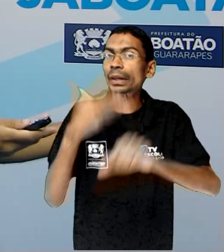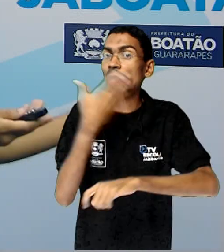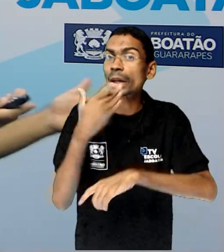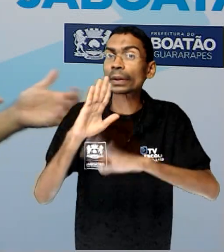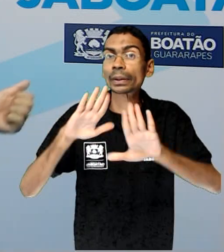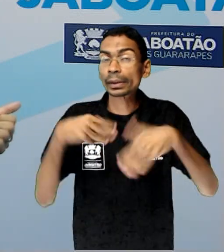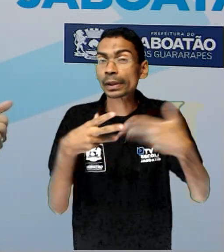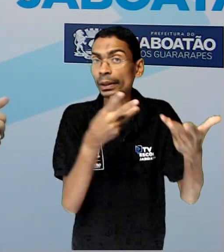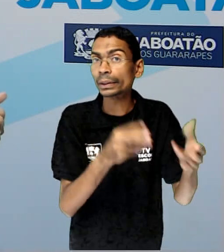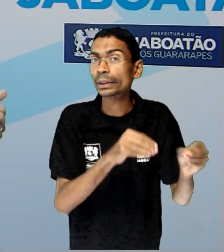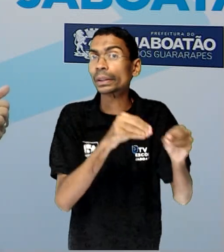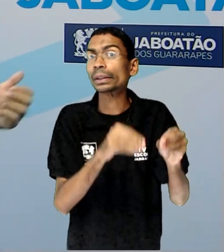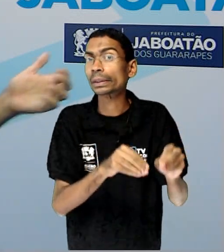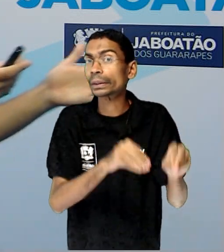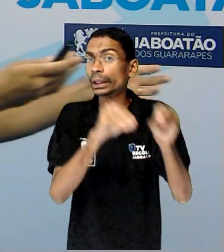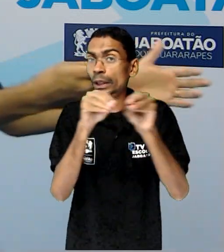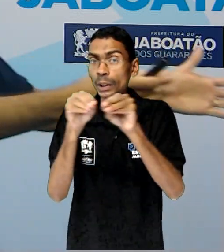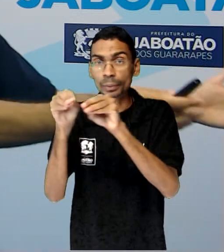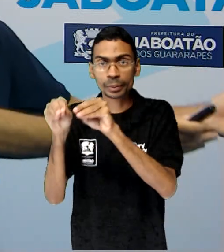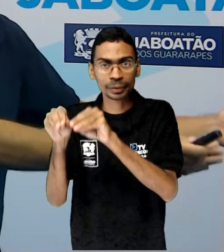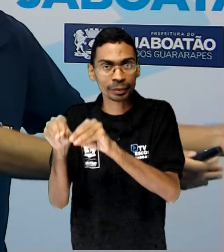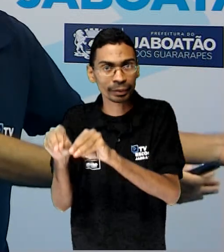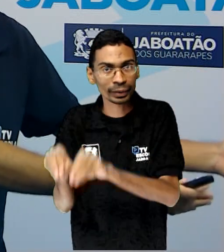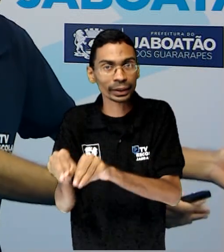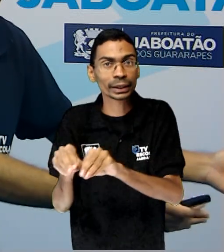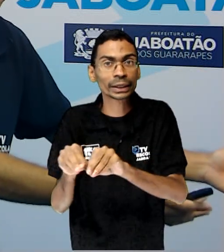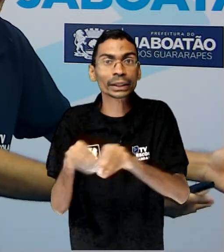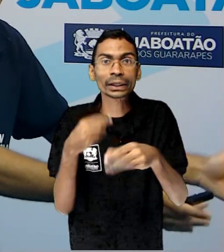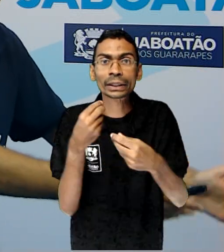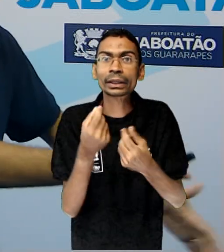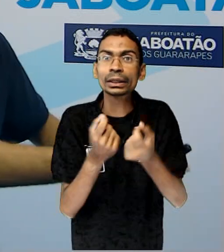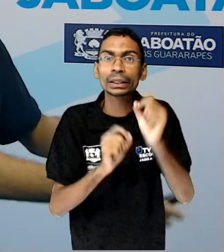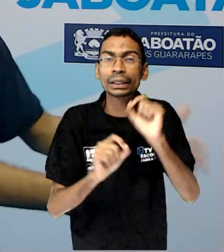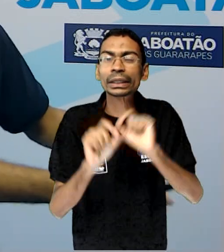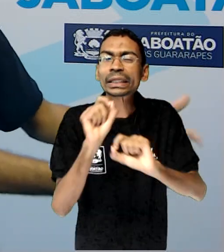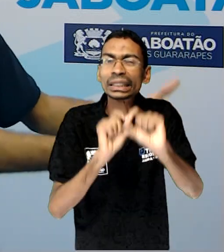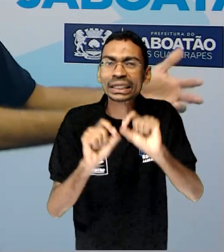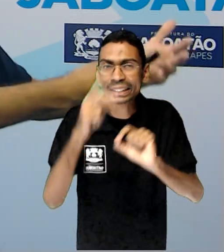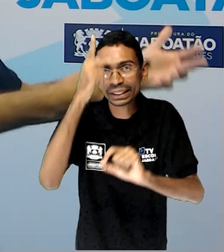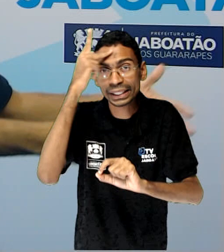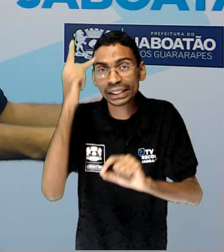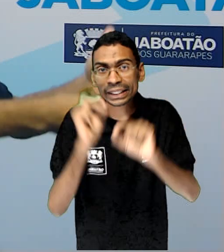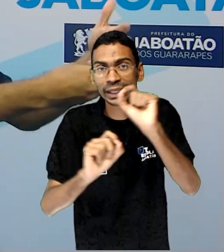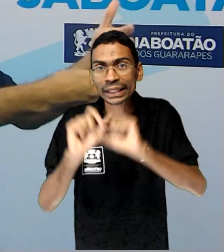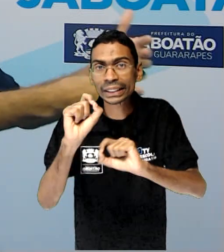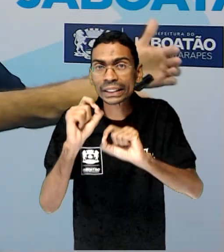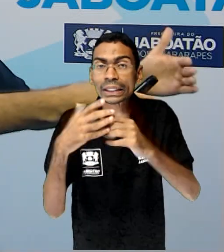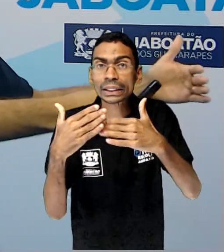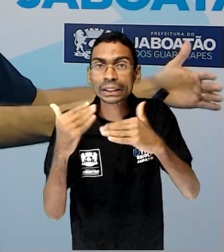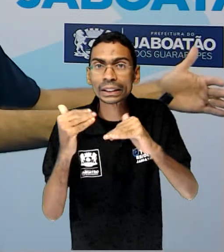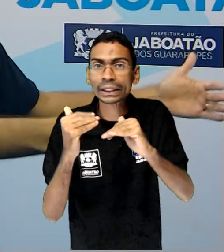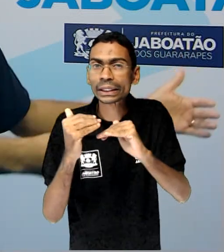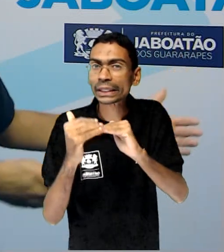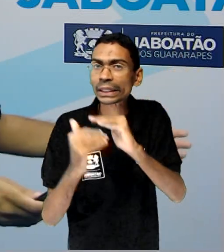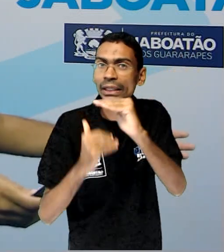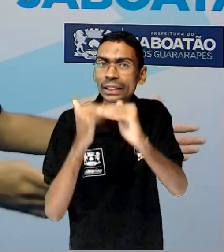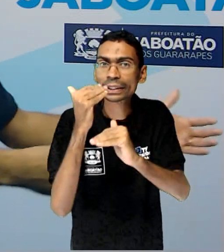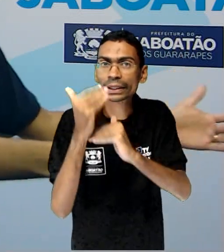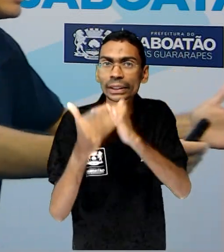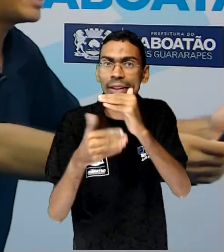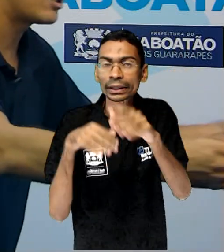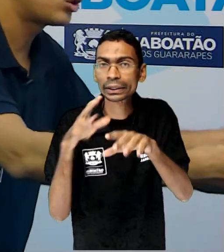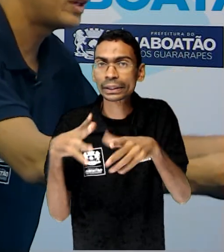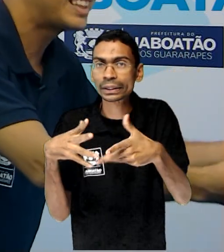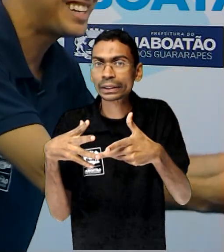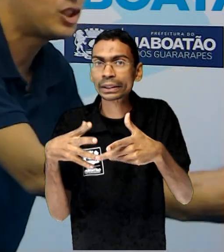transportava do lugar onde a cana de açúcar, ela se desenvolvia, crescia? Quem é pegava